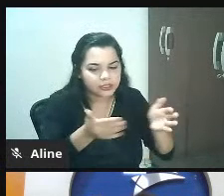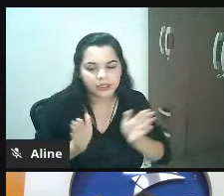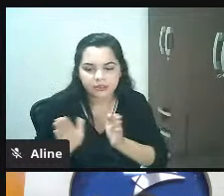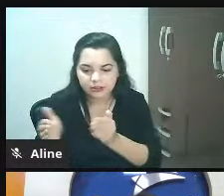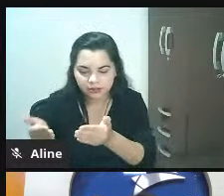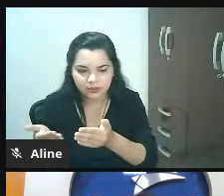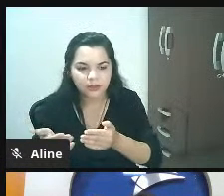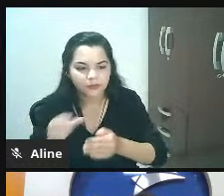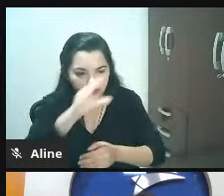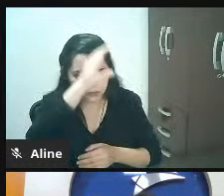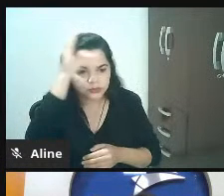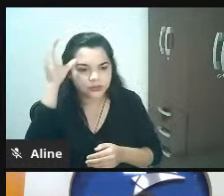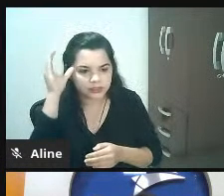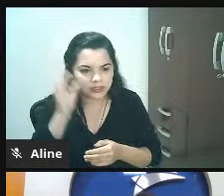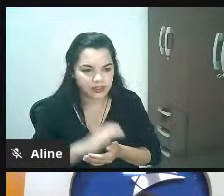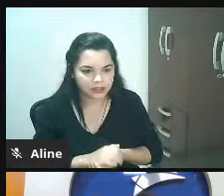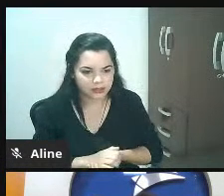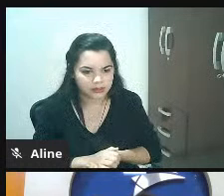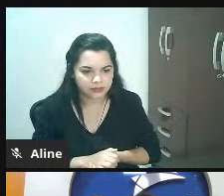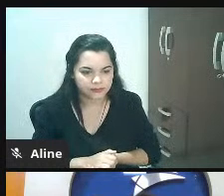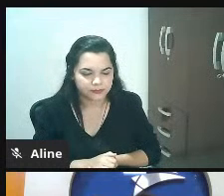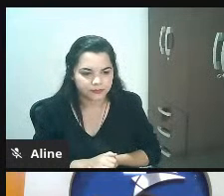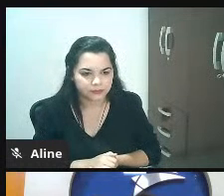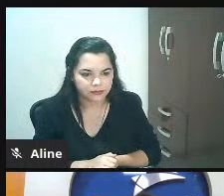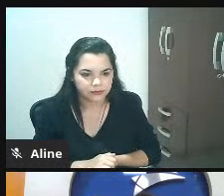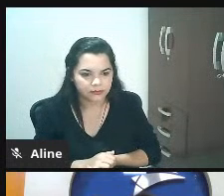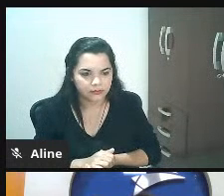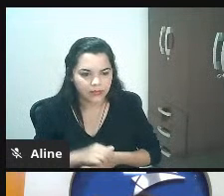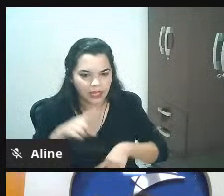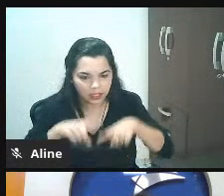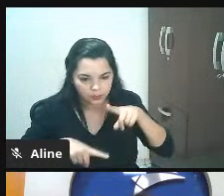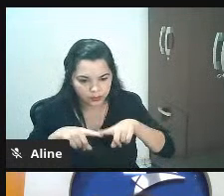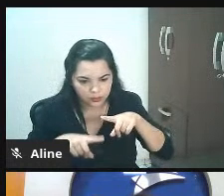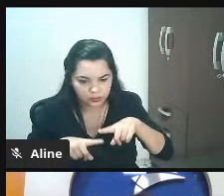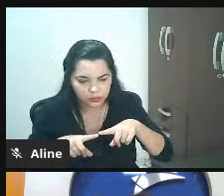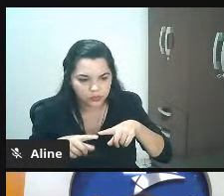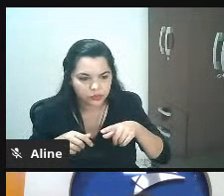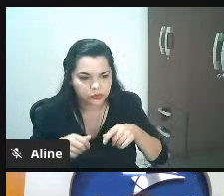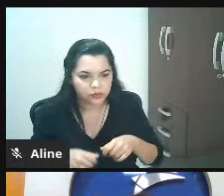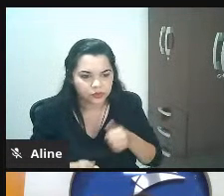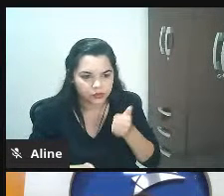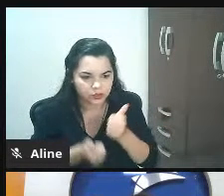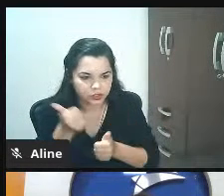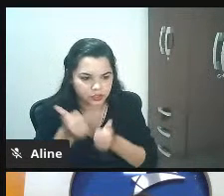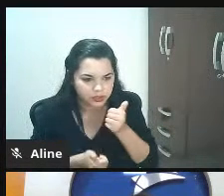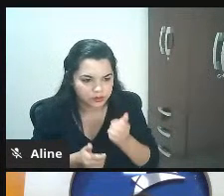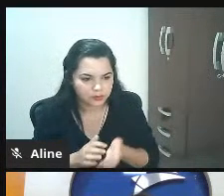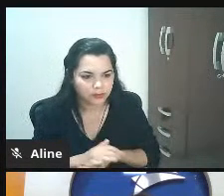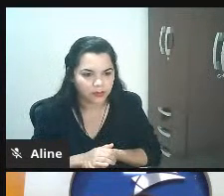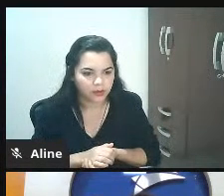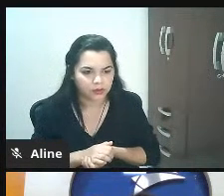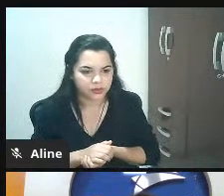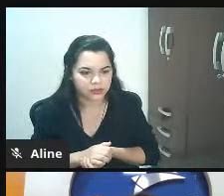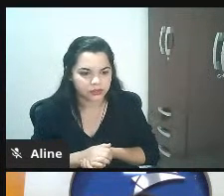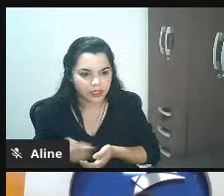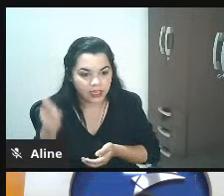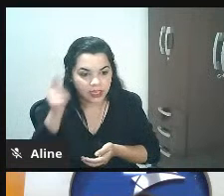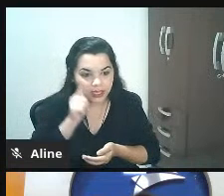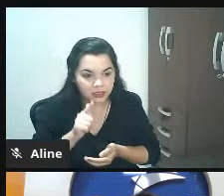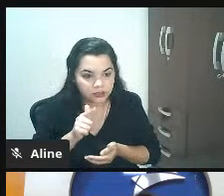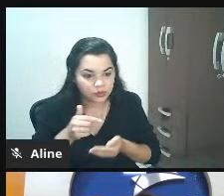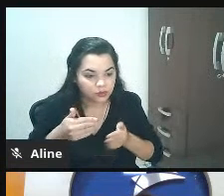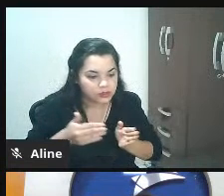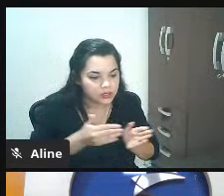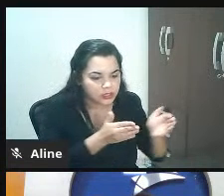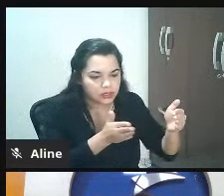de uma grande rede de loja de produto esportivo essa semana eles criaram uma estrada dentro da loja de maneira que tem lá